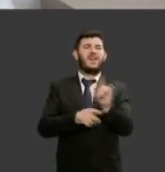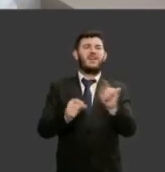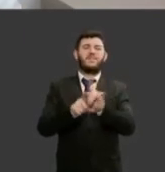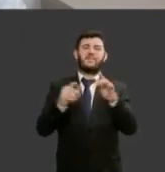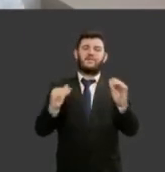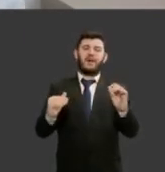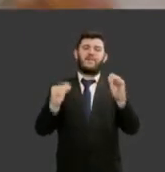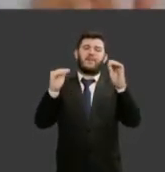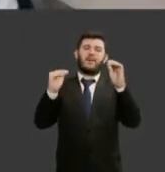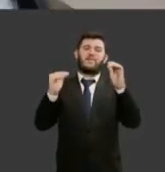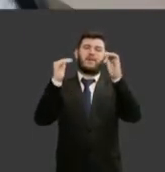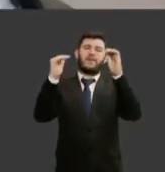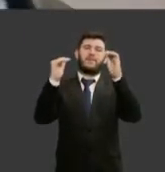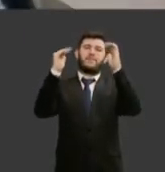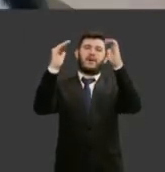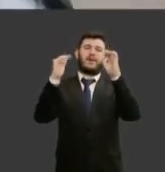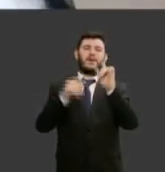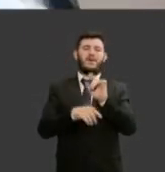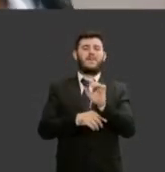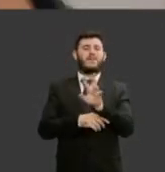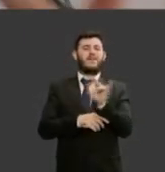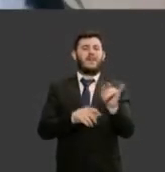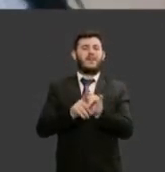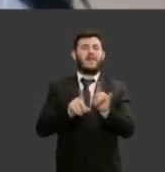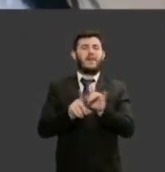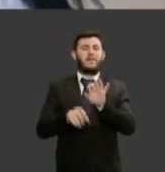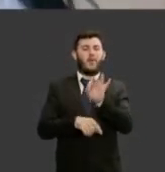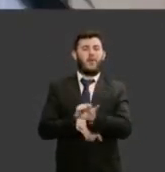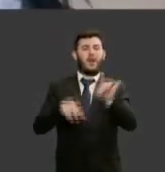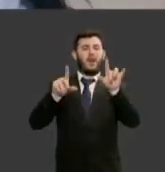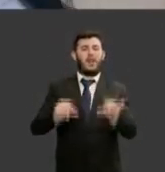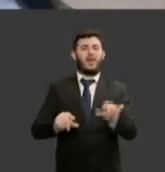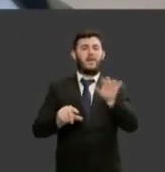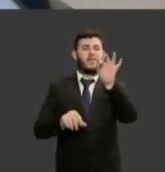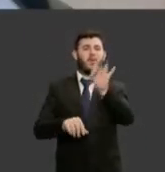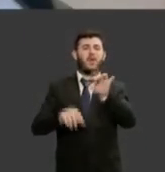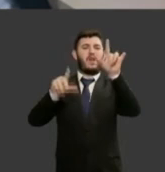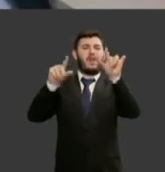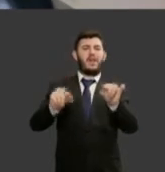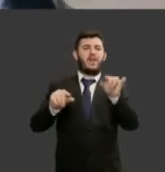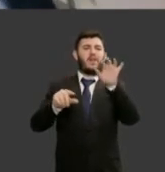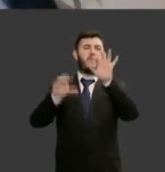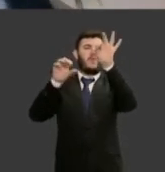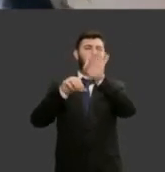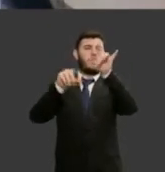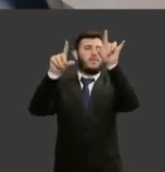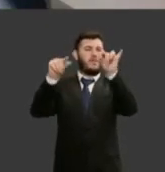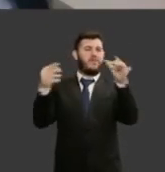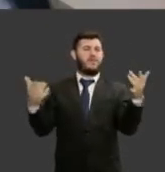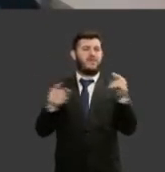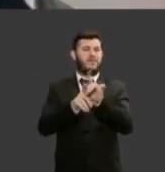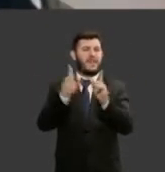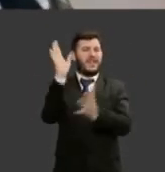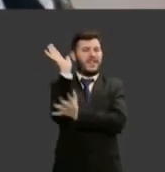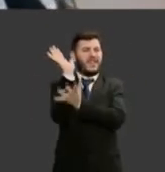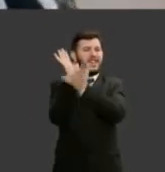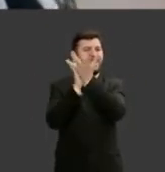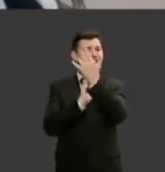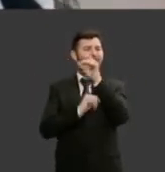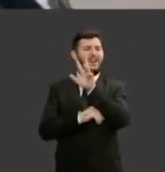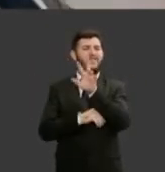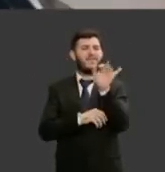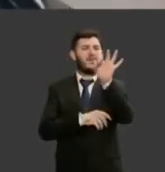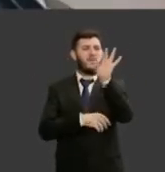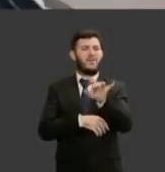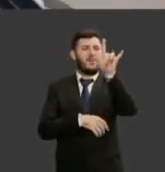drasticamente então lá nós estudamos que às vezes a promoção para aquela mulher juíza era uma penalidade porque quando ela era